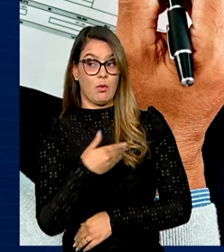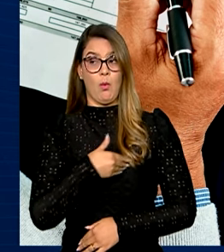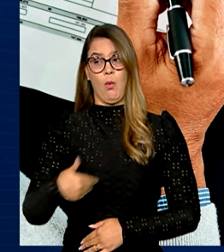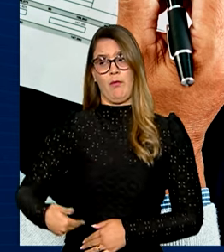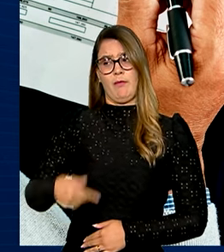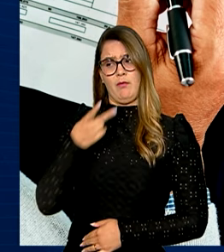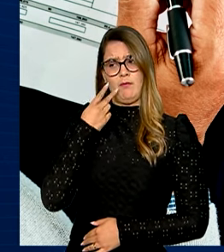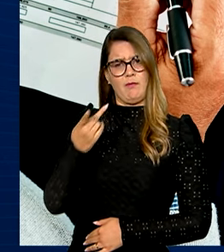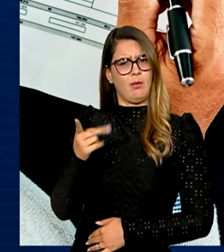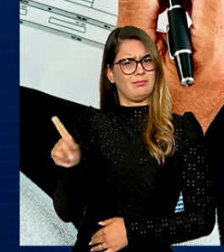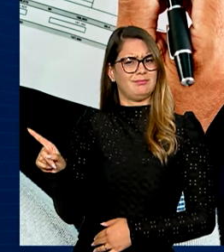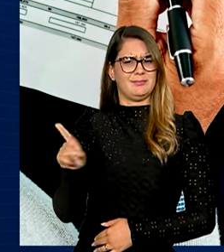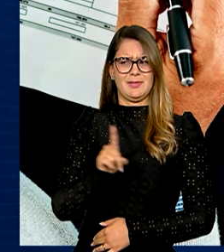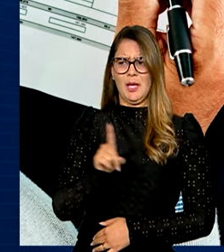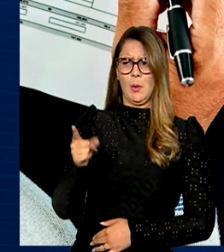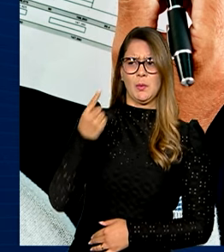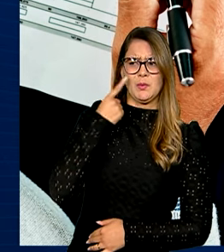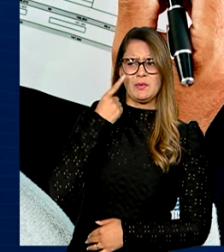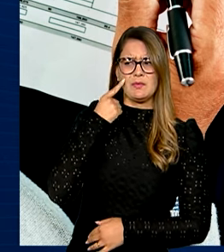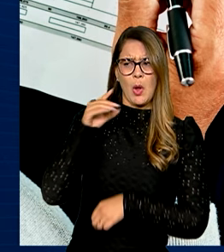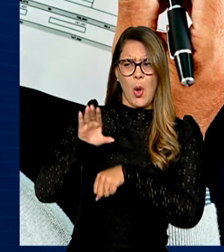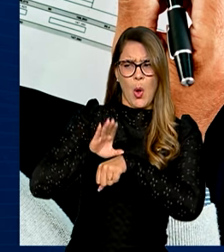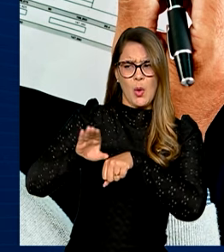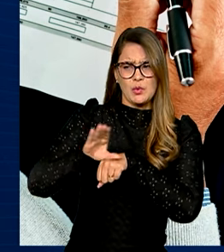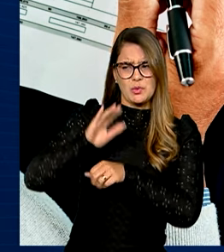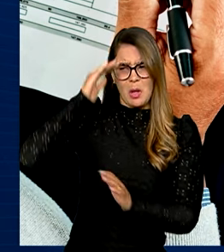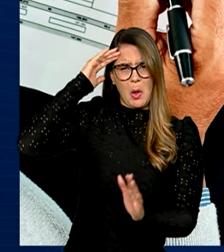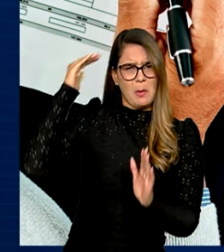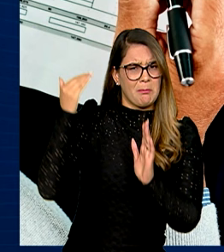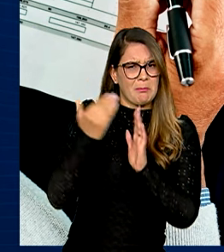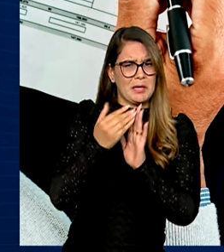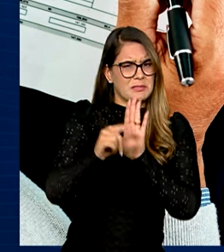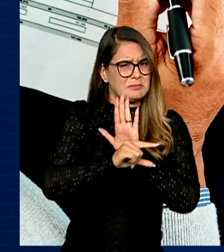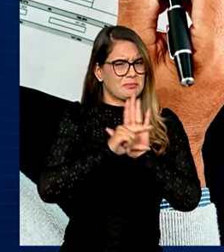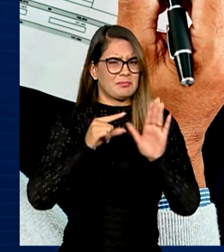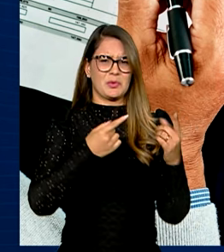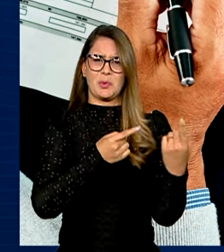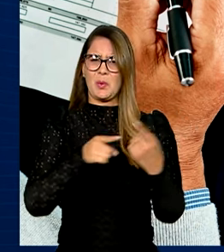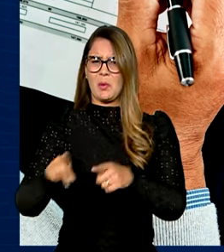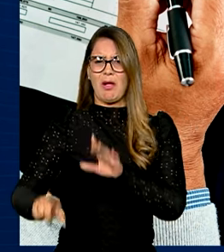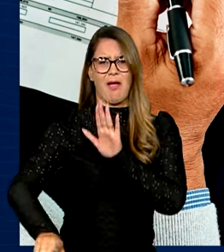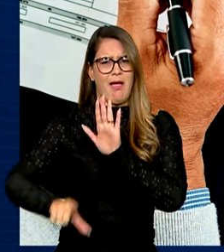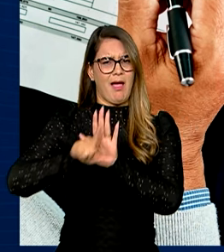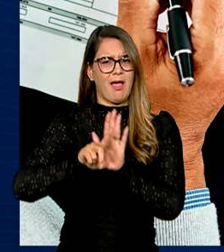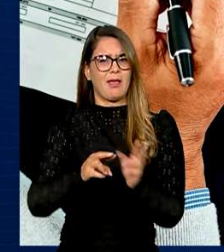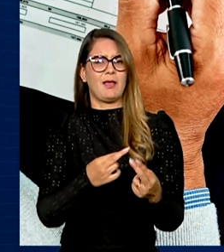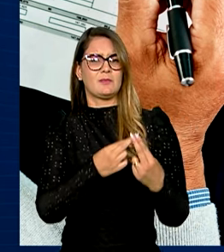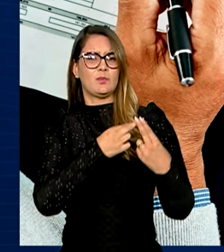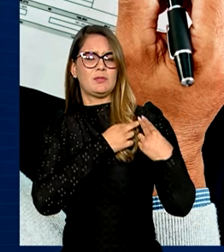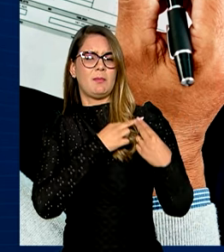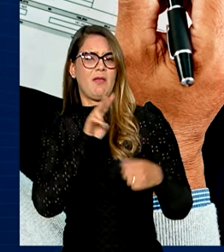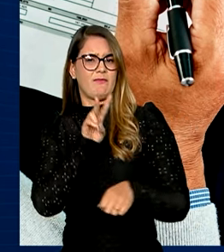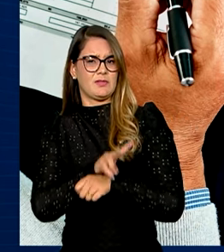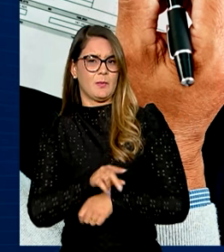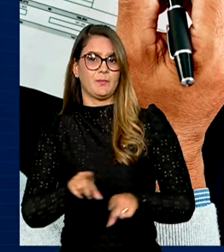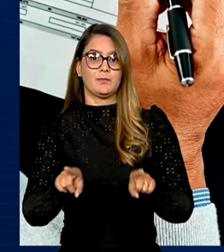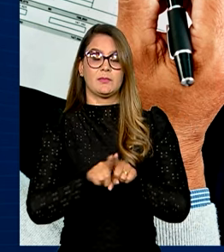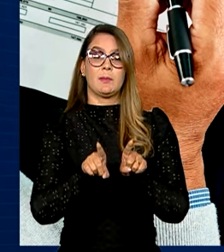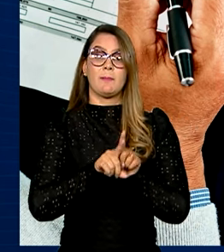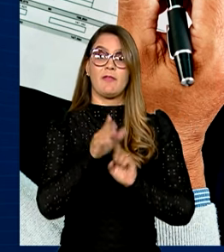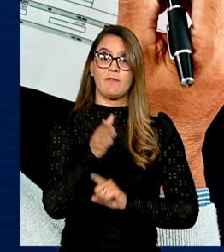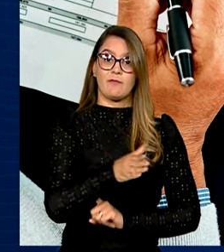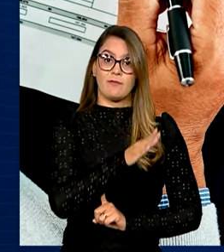avaliou que, além de não ter previsão constitucional, este trecho feria a Lei de Responsabilidade Fiscal. Outro item